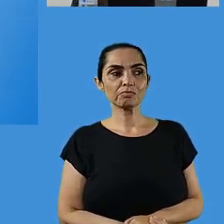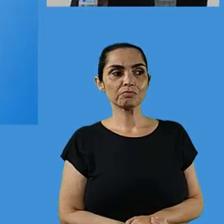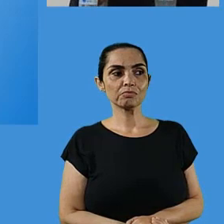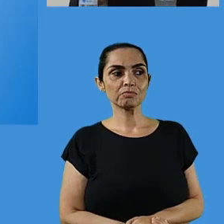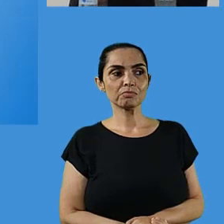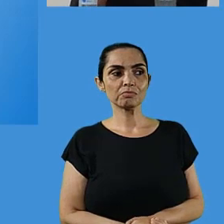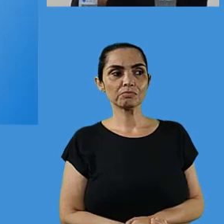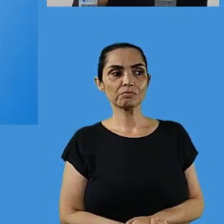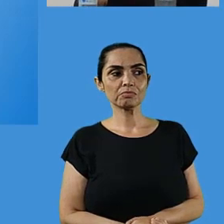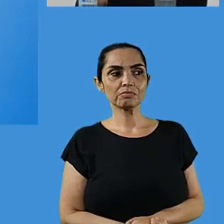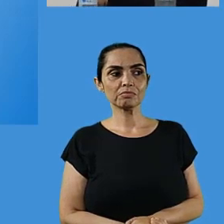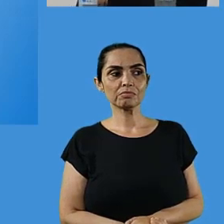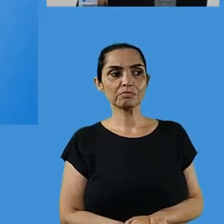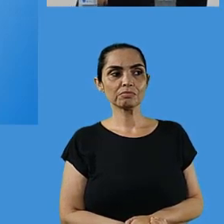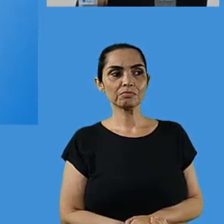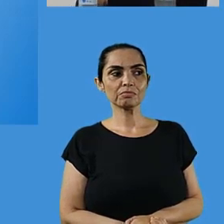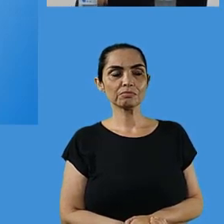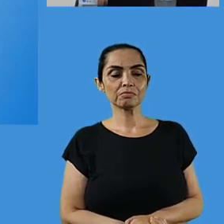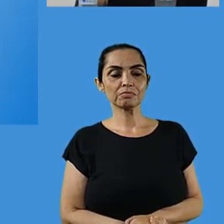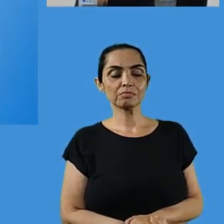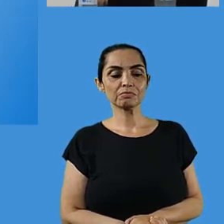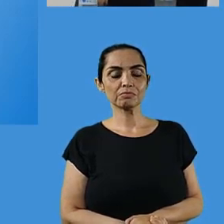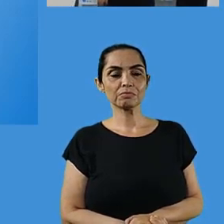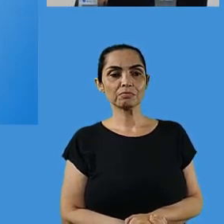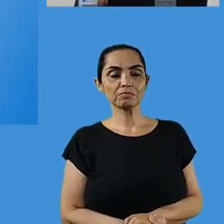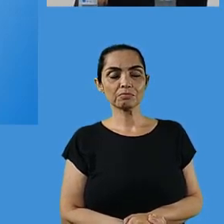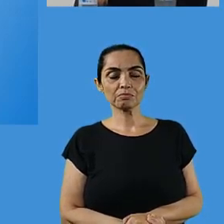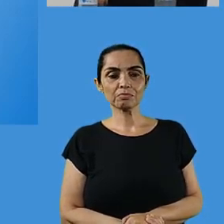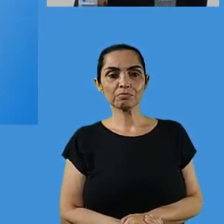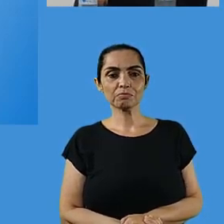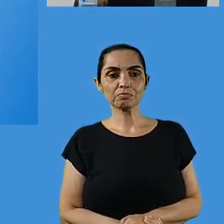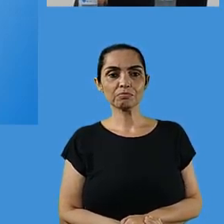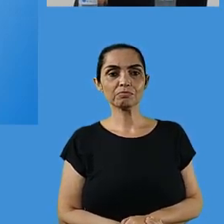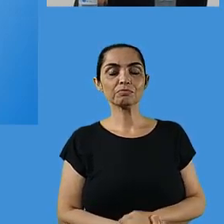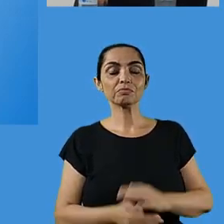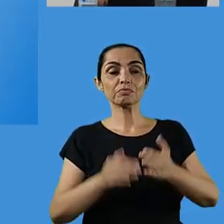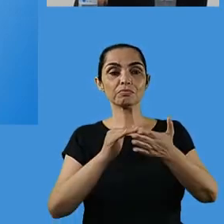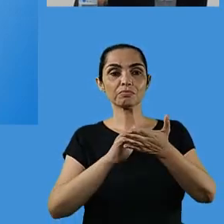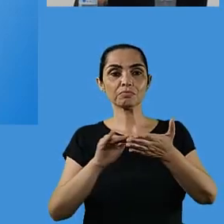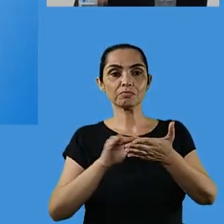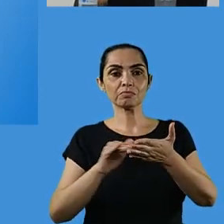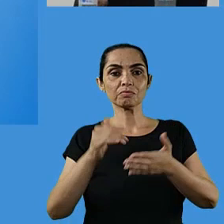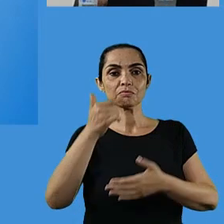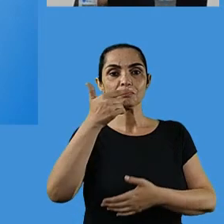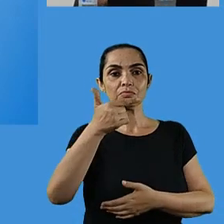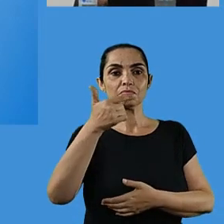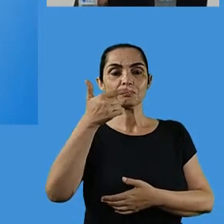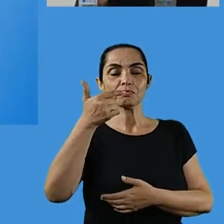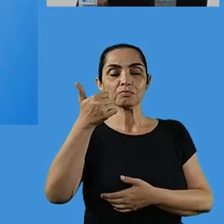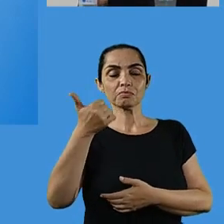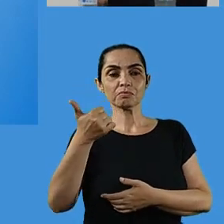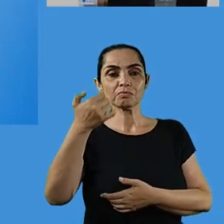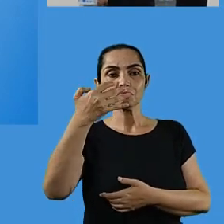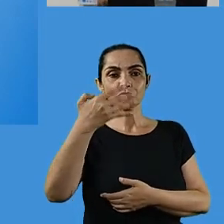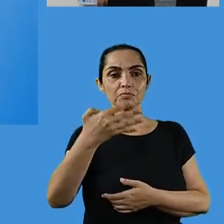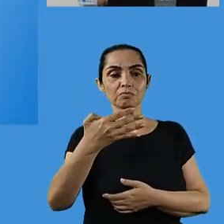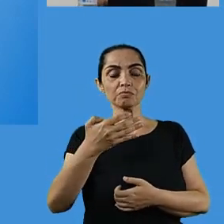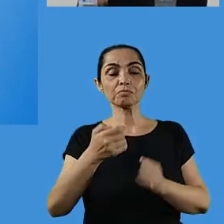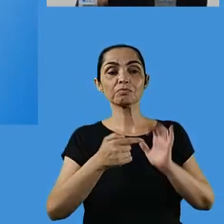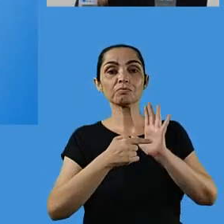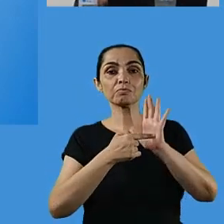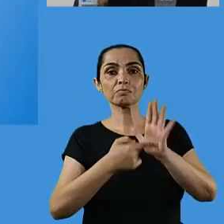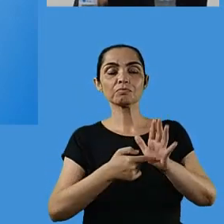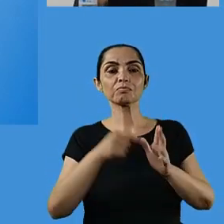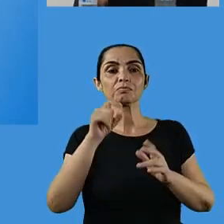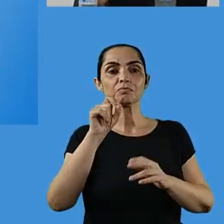nossa resolução CEMED 214, ela dispõe sobre o uso de máscara para todos os alunos a